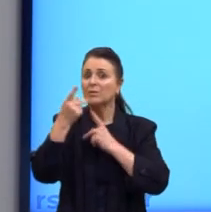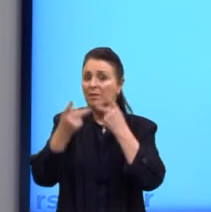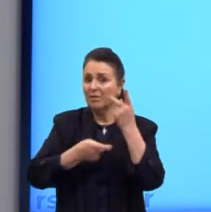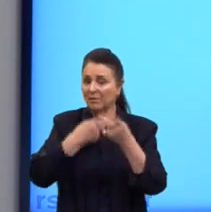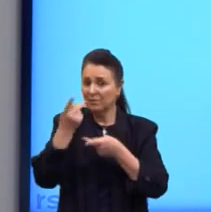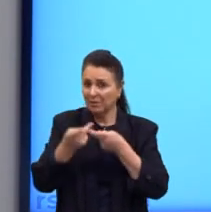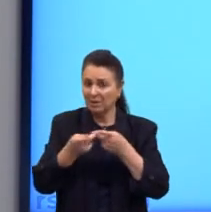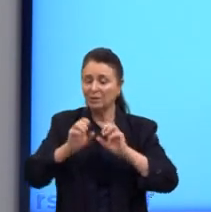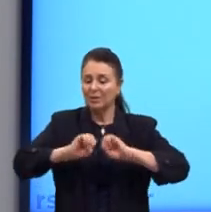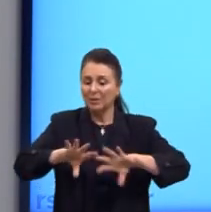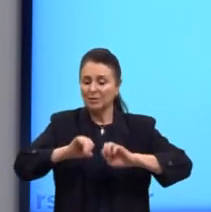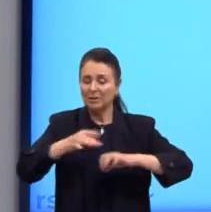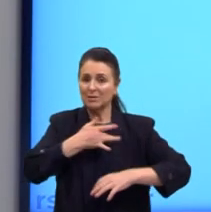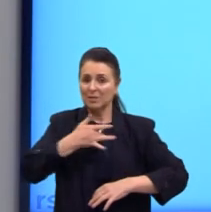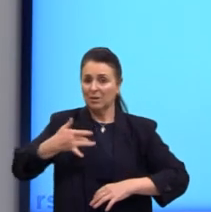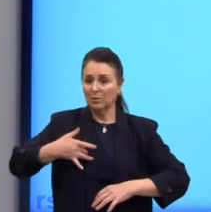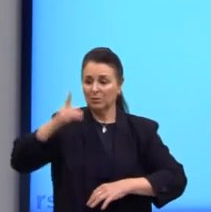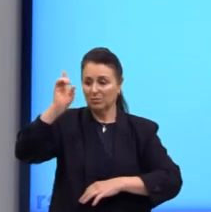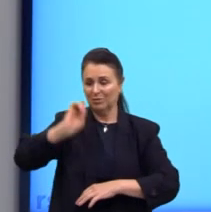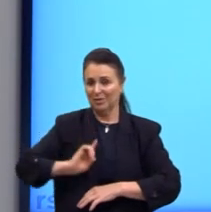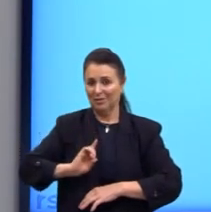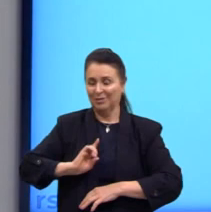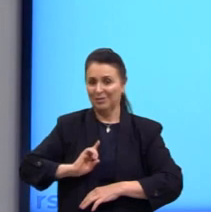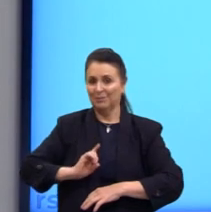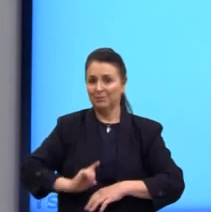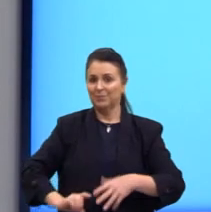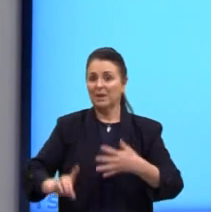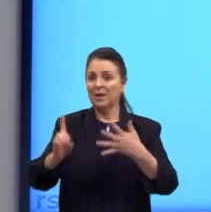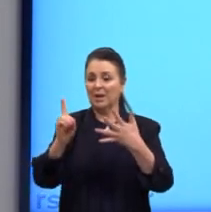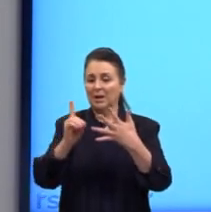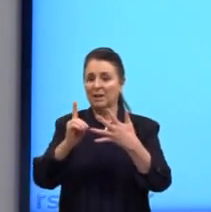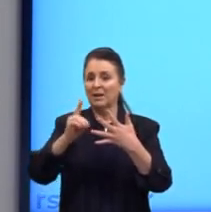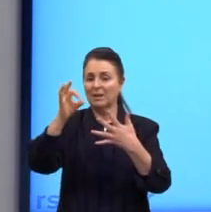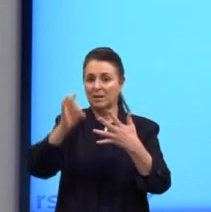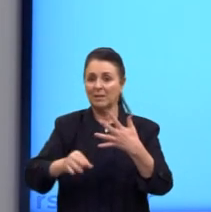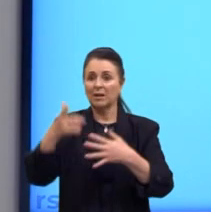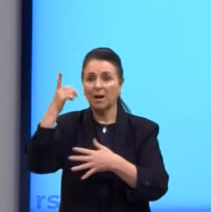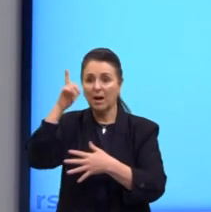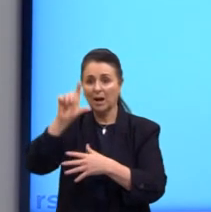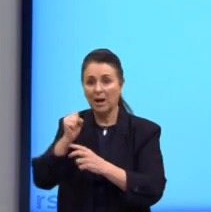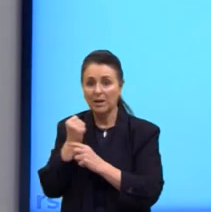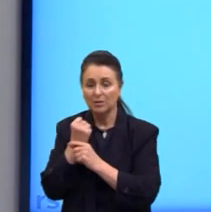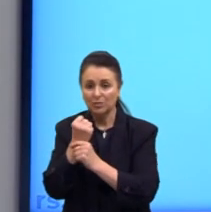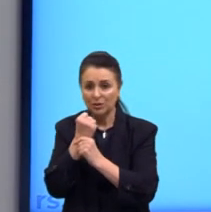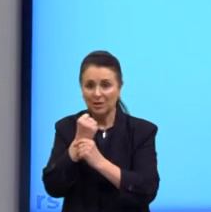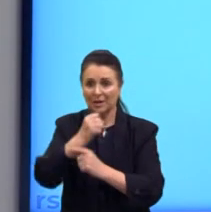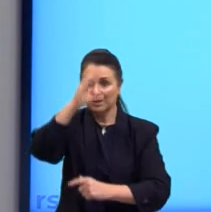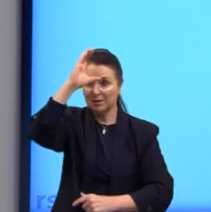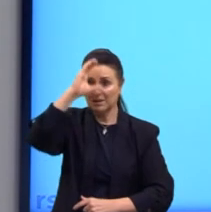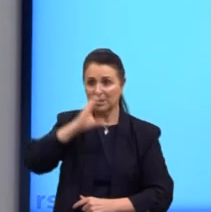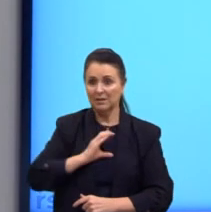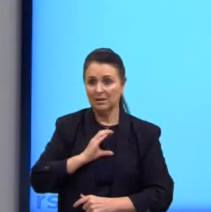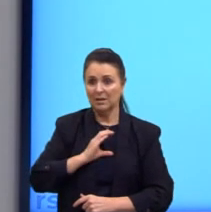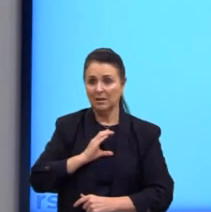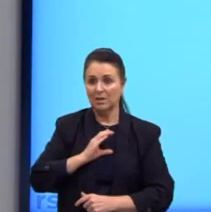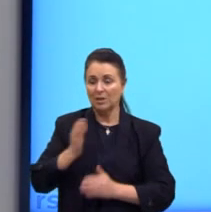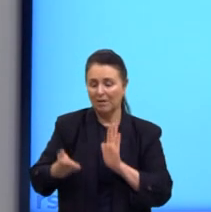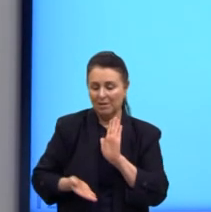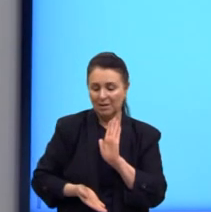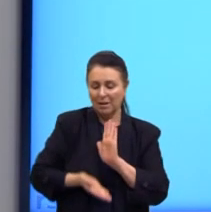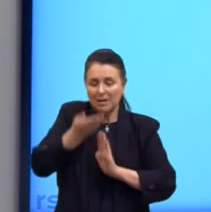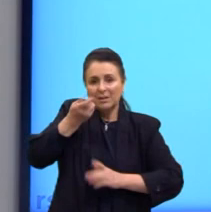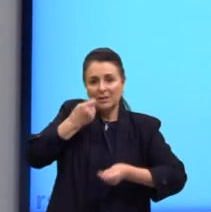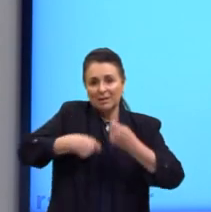refere à educação, saúde e direitos. Então, a alternativa D. Garantia da cidadania e ascensão